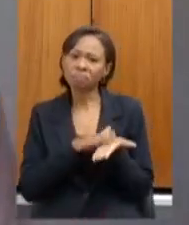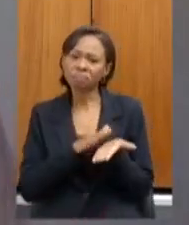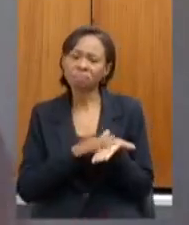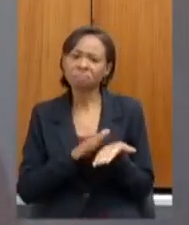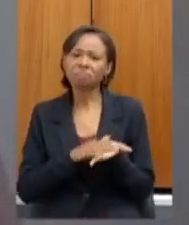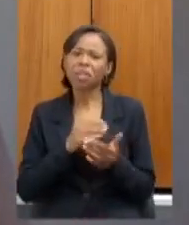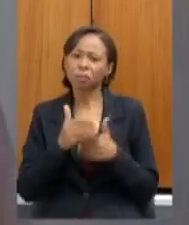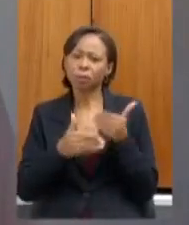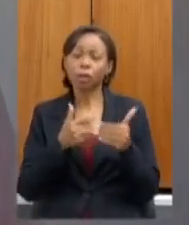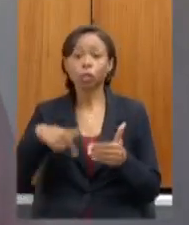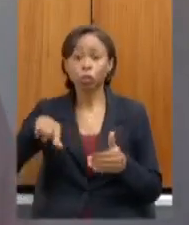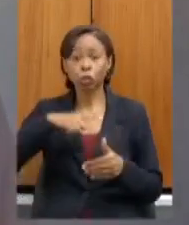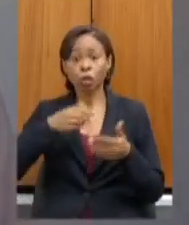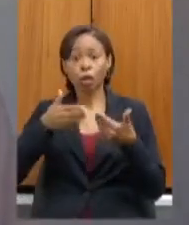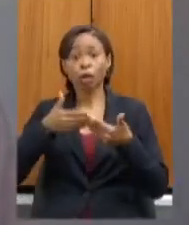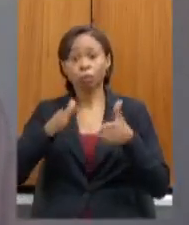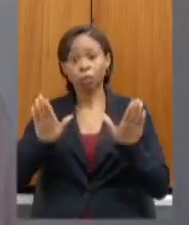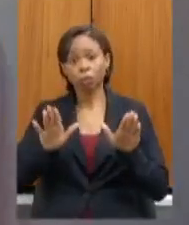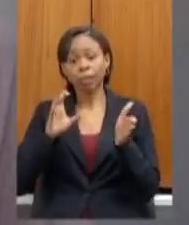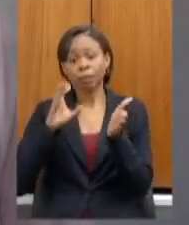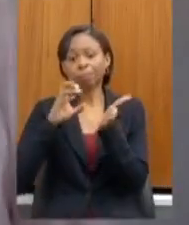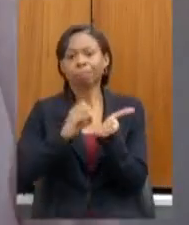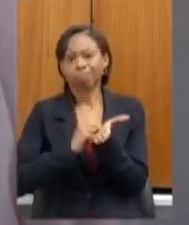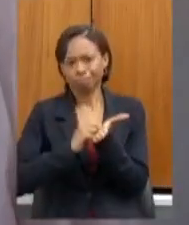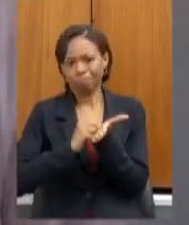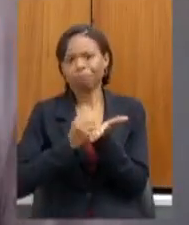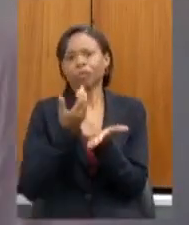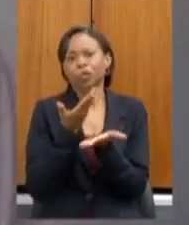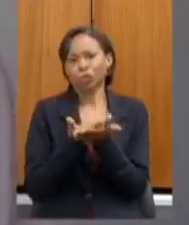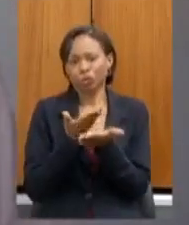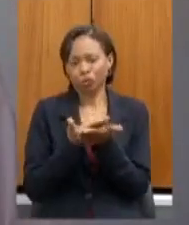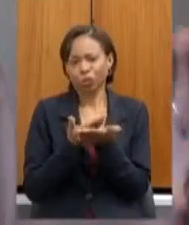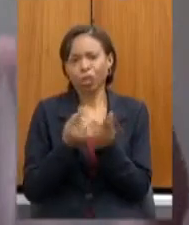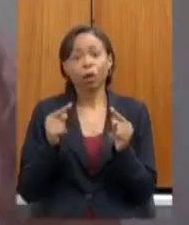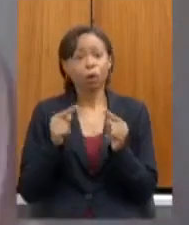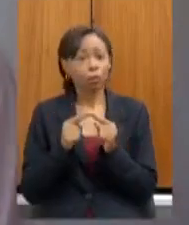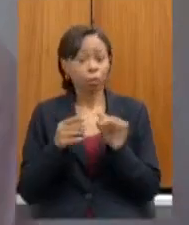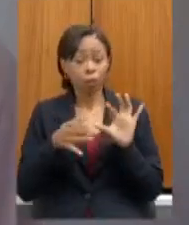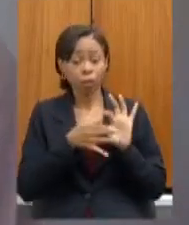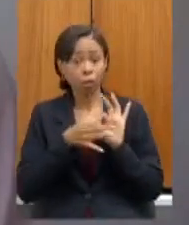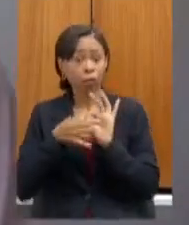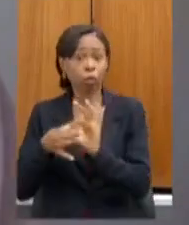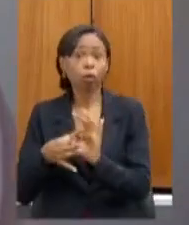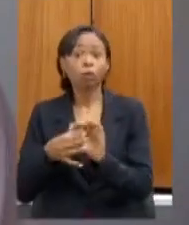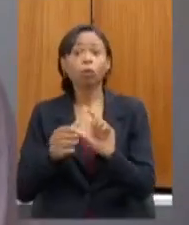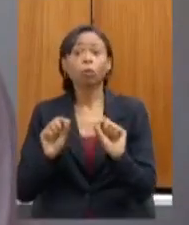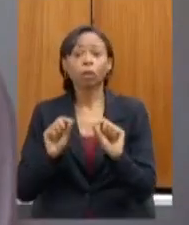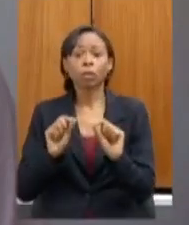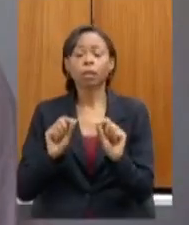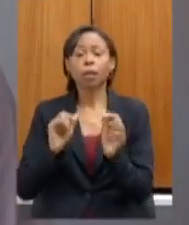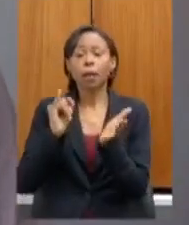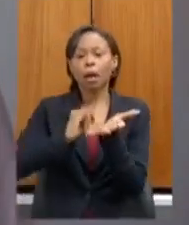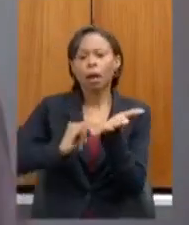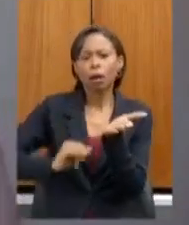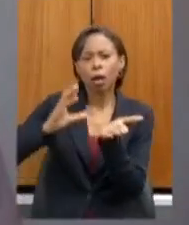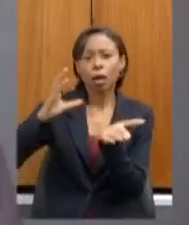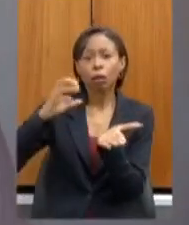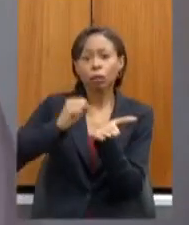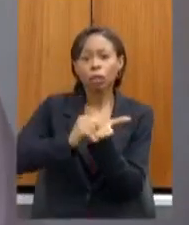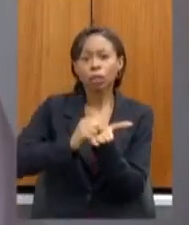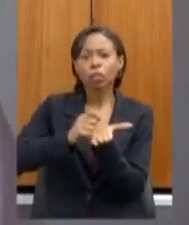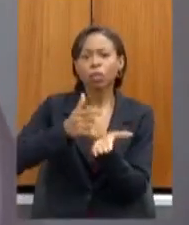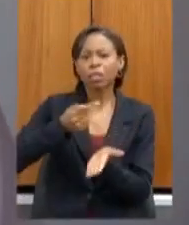abrimos o nosso cadastro escolar também associado integrando as matrículas de mais de 700